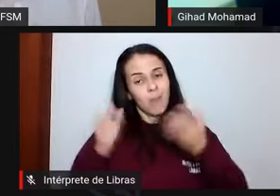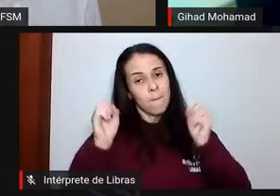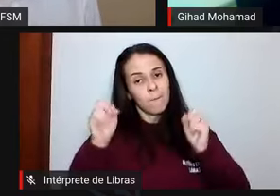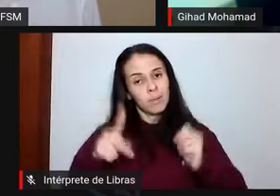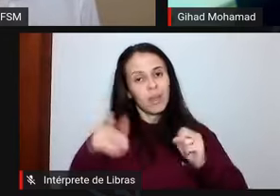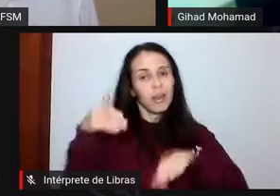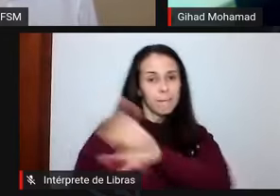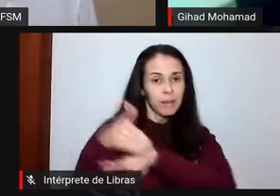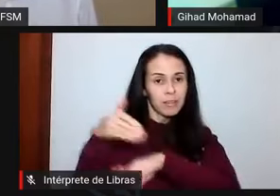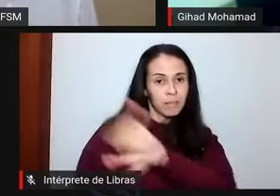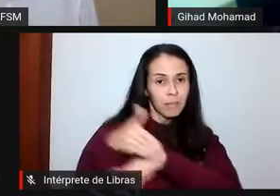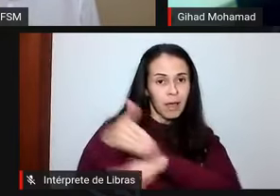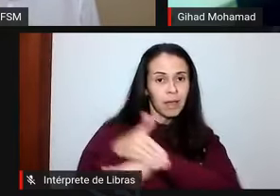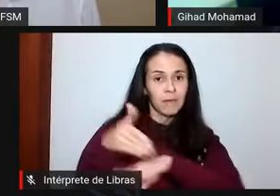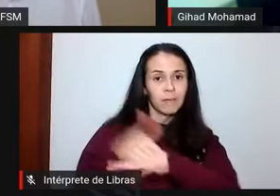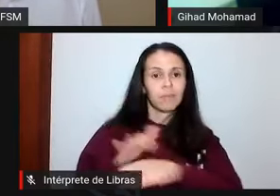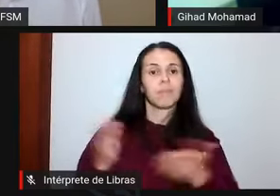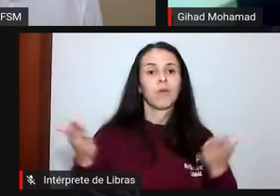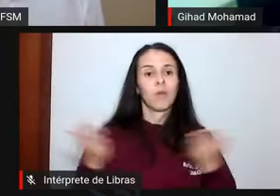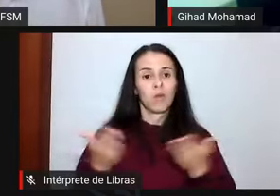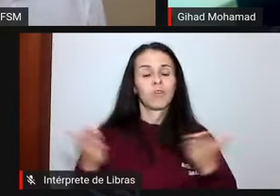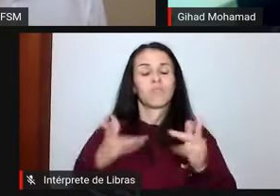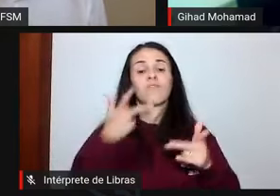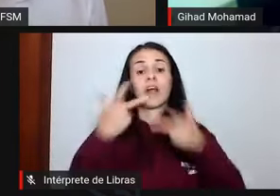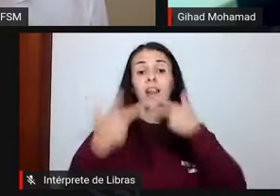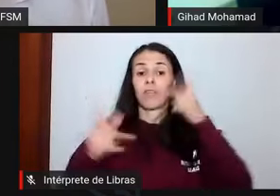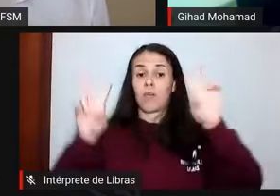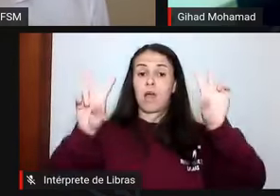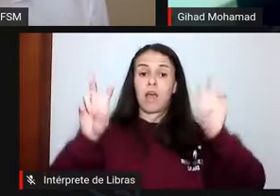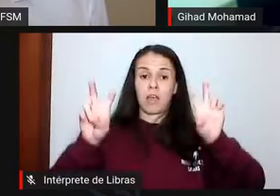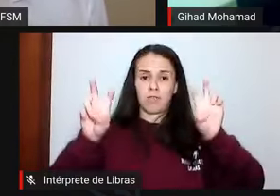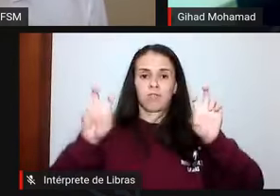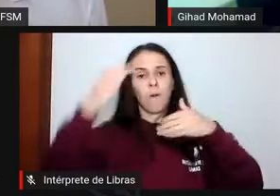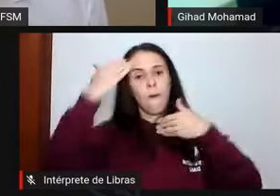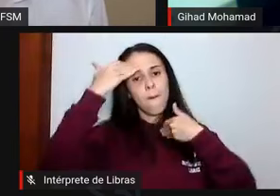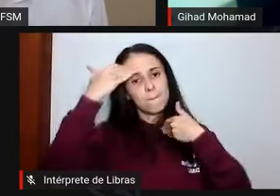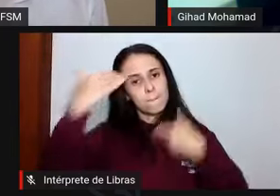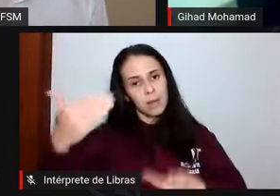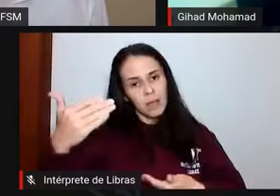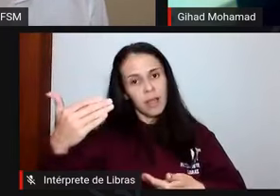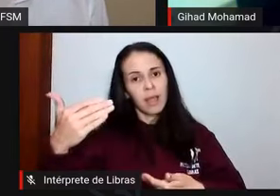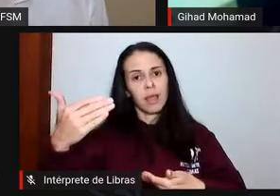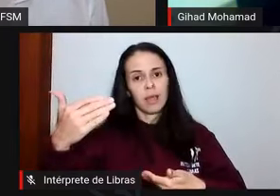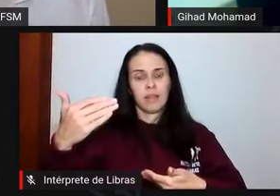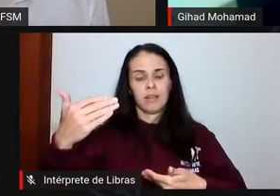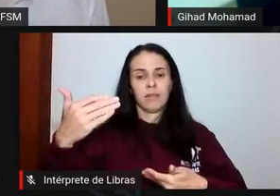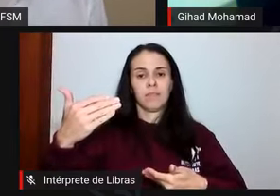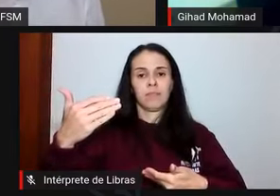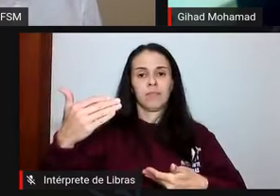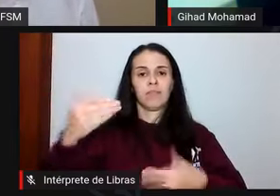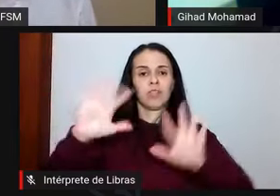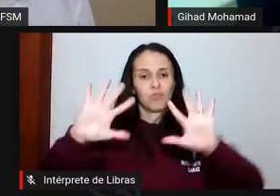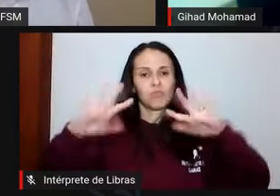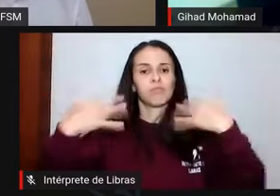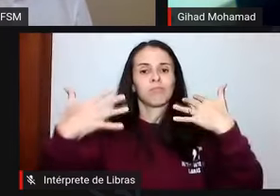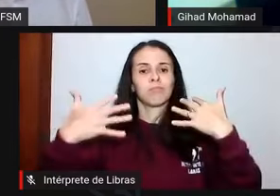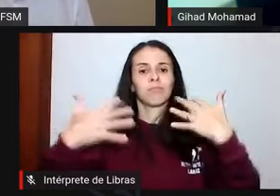nesse espaço tratando desse assunto com a vacuna. Muito obrigado, obrigado para todos aqueles que nos acompanharam.